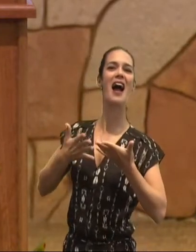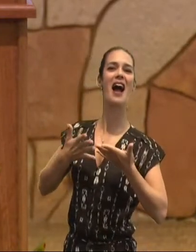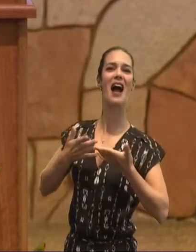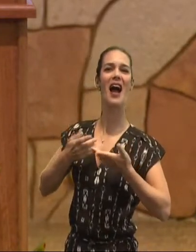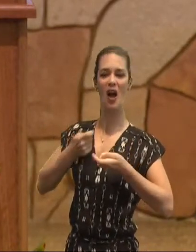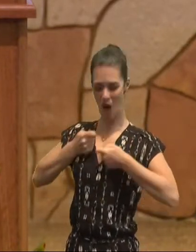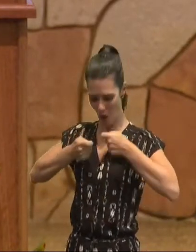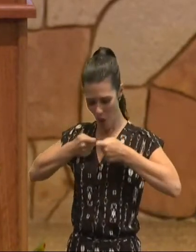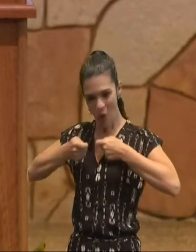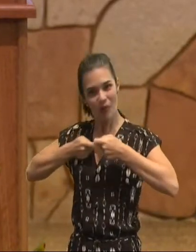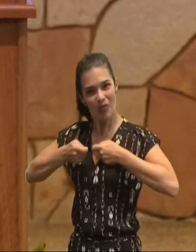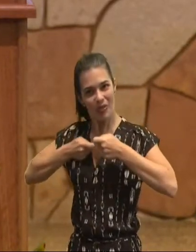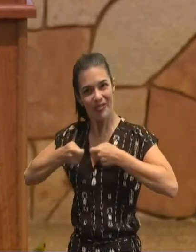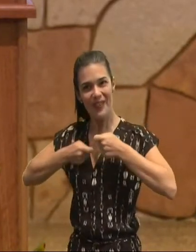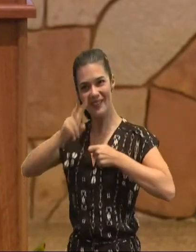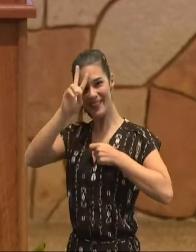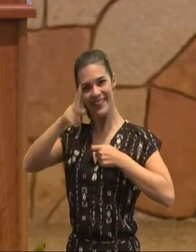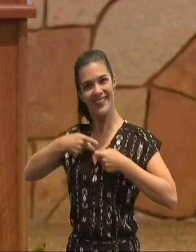domínio próprio,